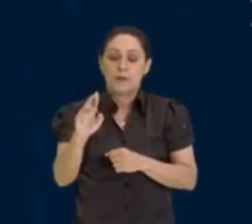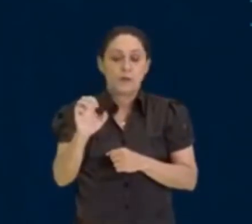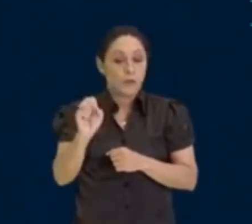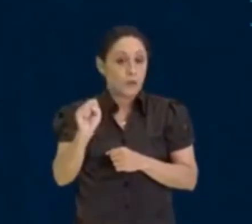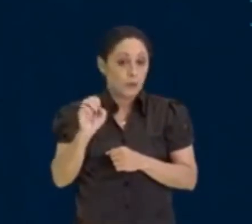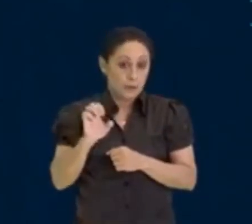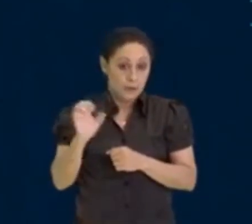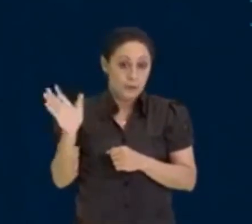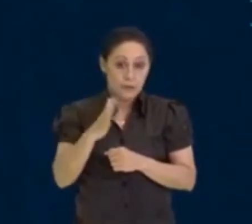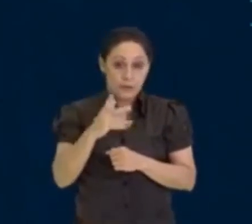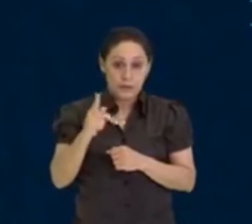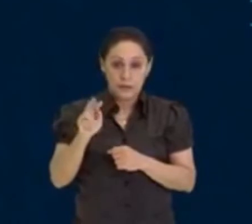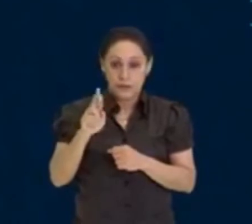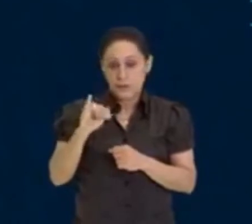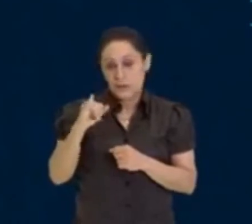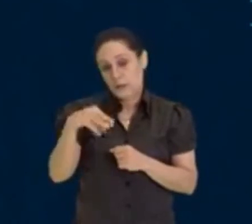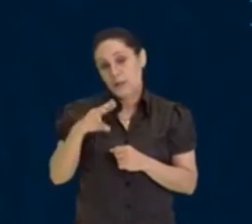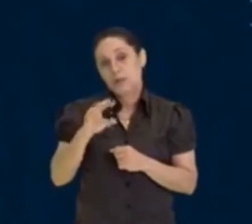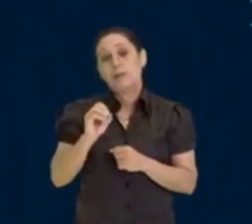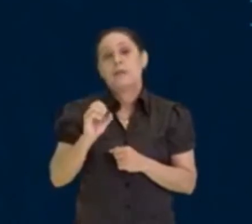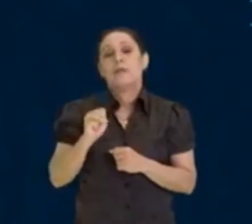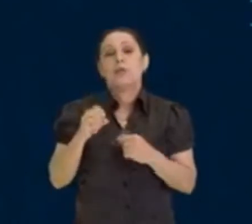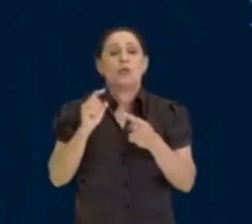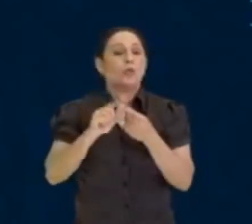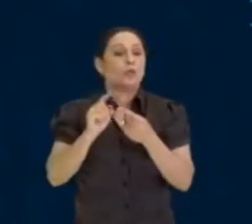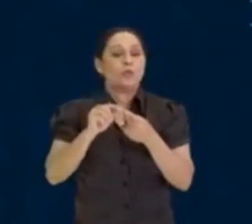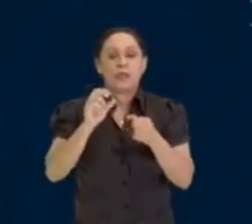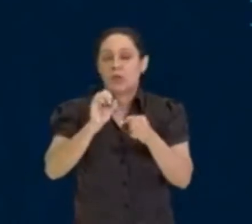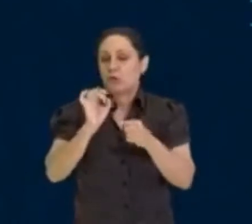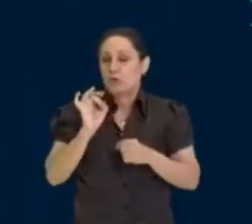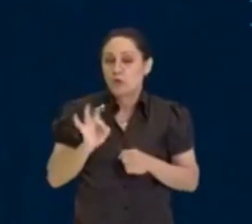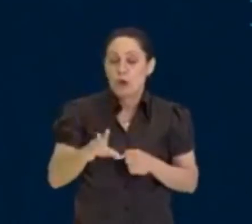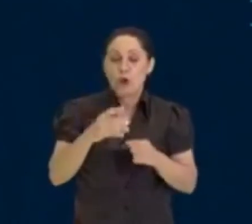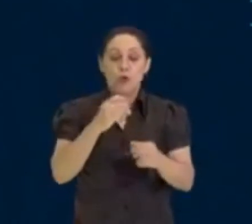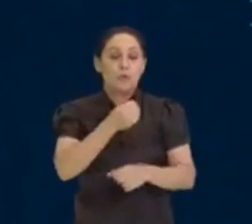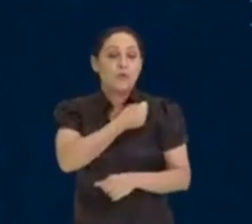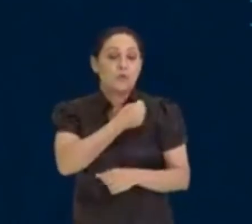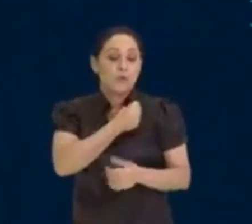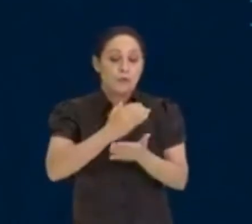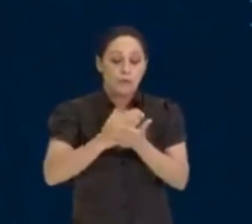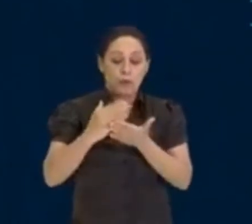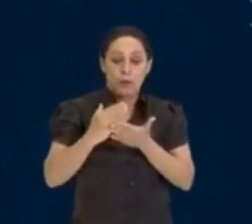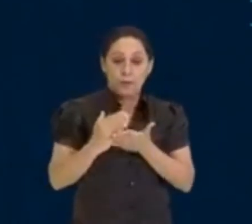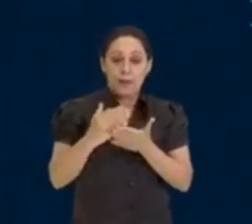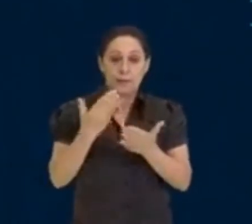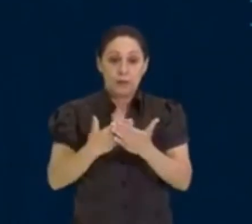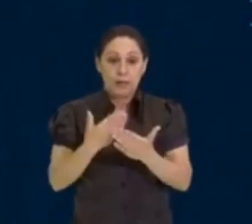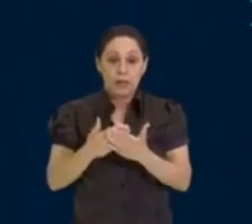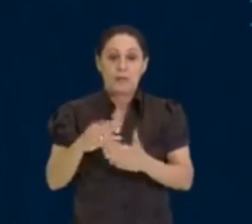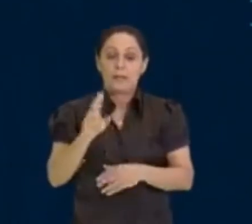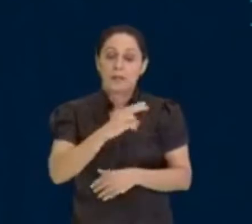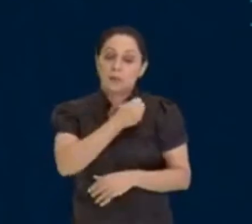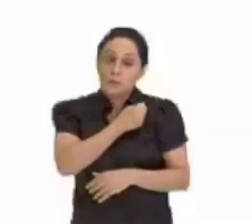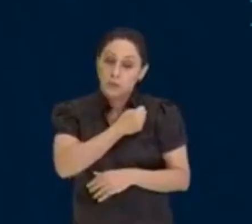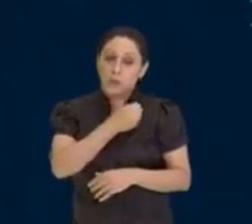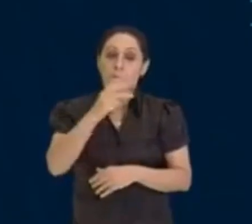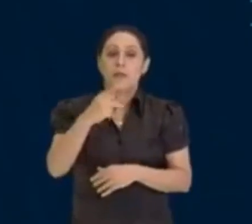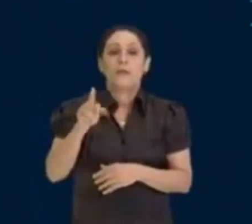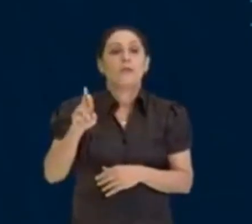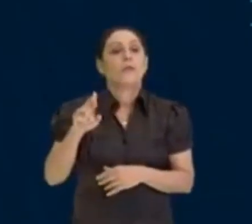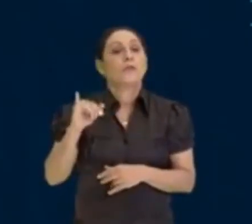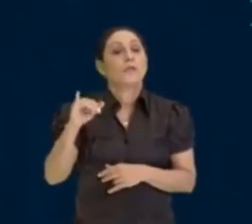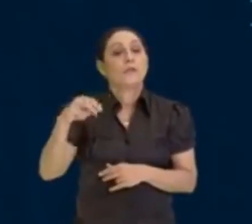utilizar somente os números que nós encontramos no início da aula, que são os números primos, então, olha esse exemplo aqui,